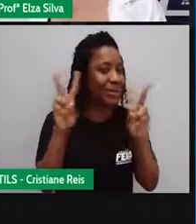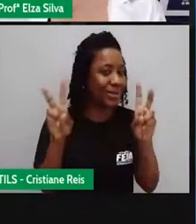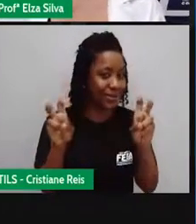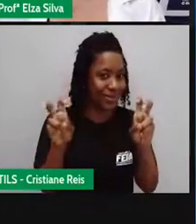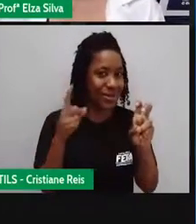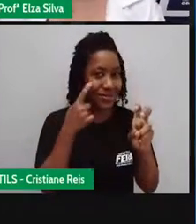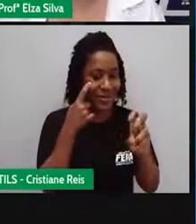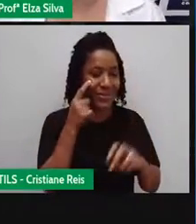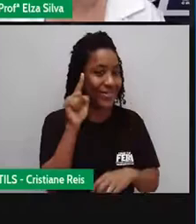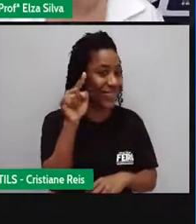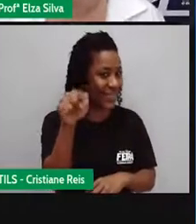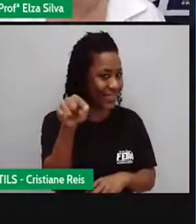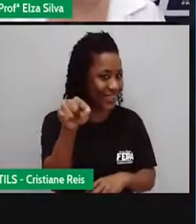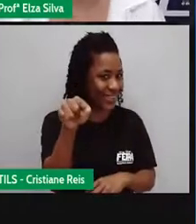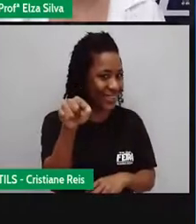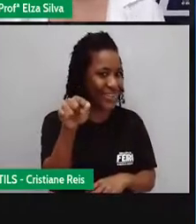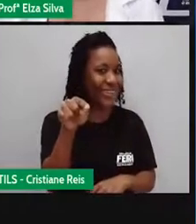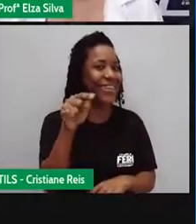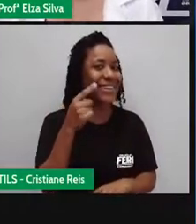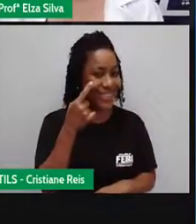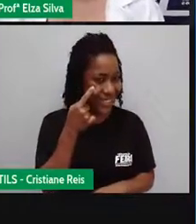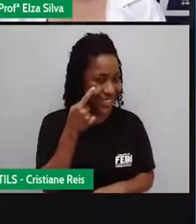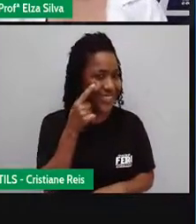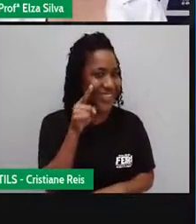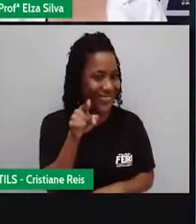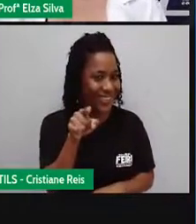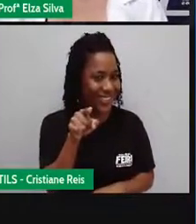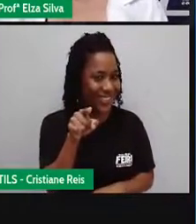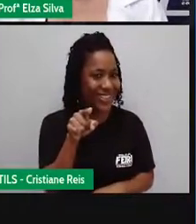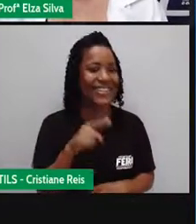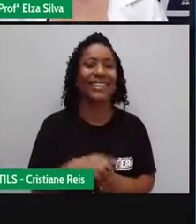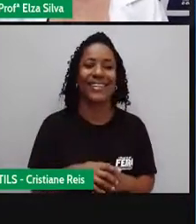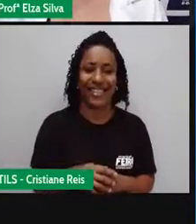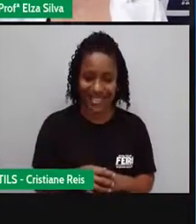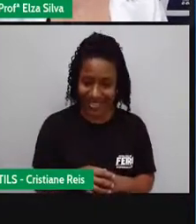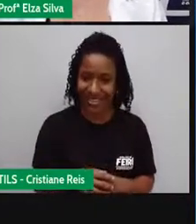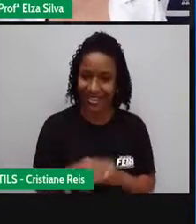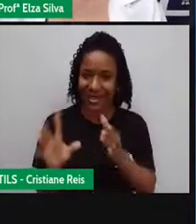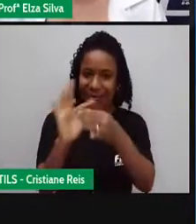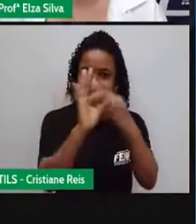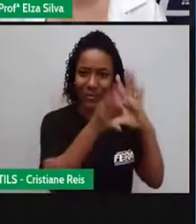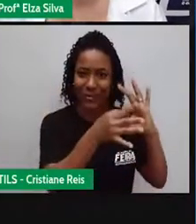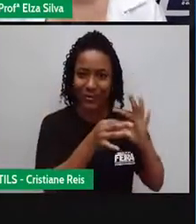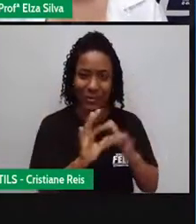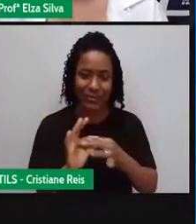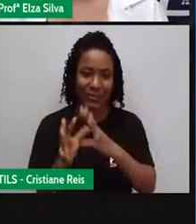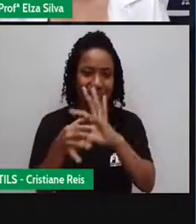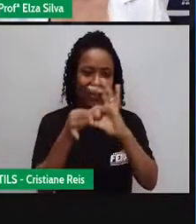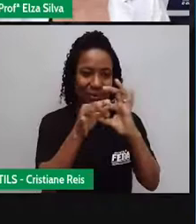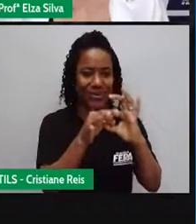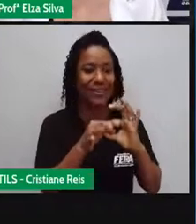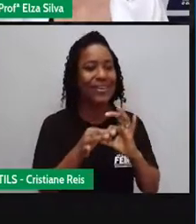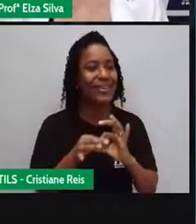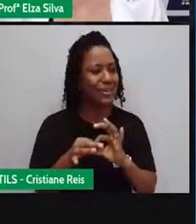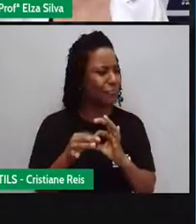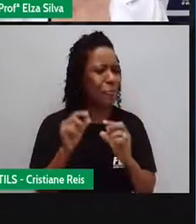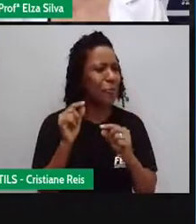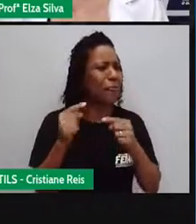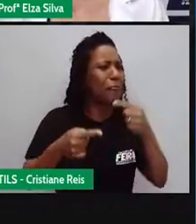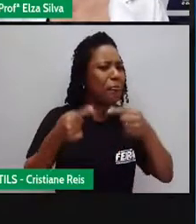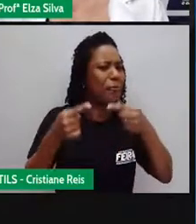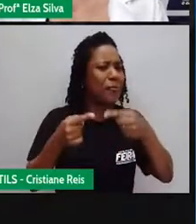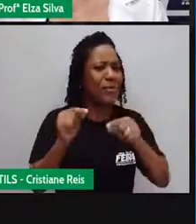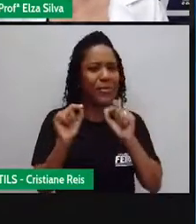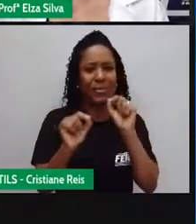Olha aqui Que coisa legal Link Games Lexical Box E o que é isso Pró?